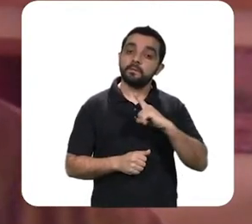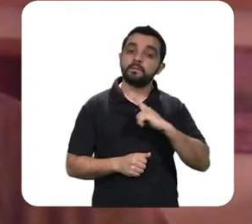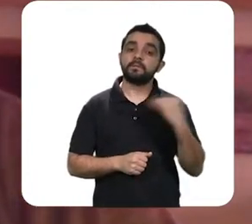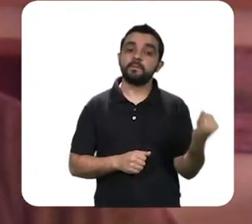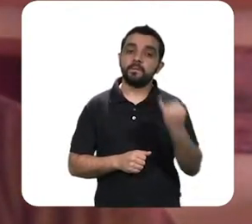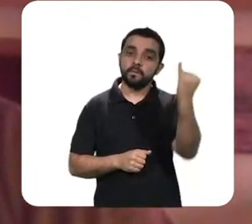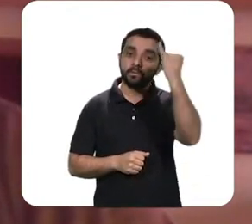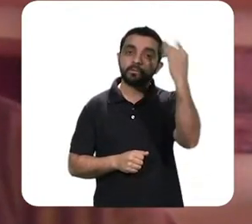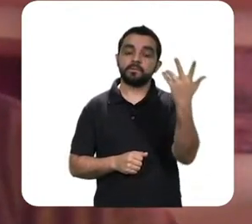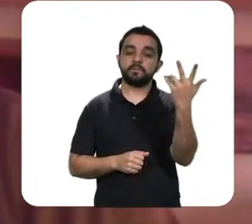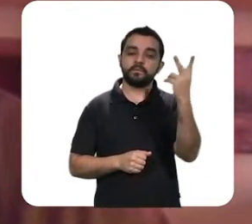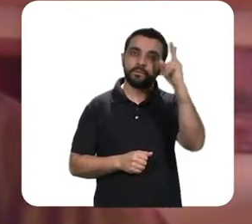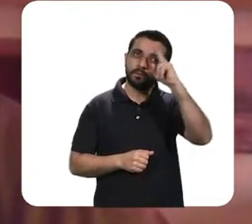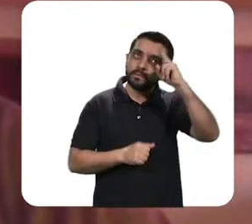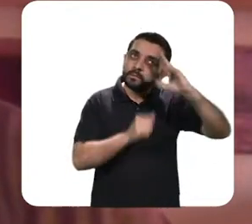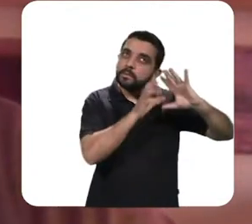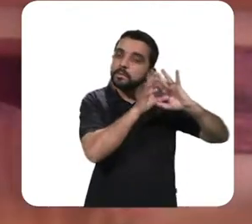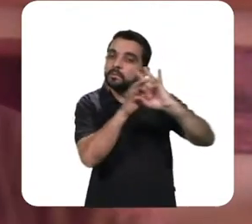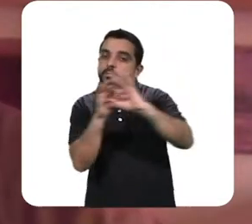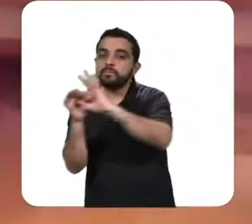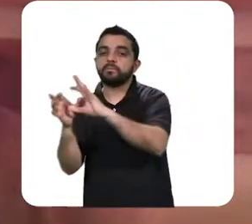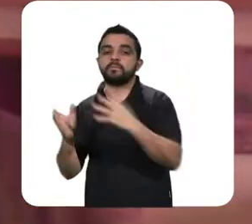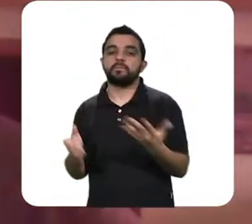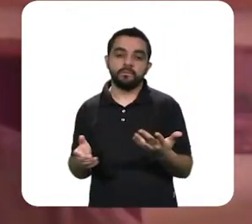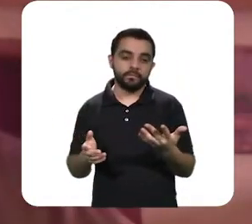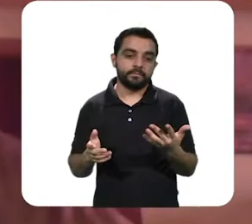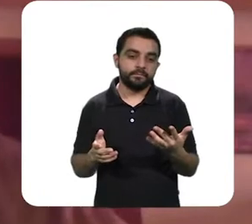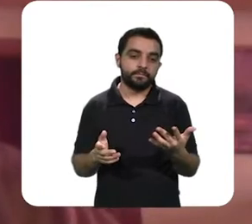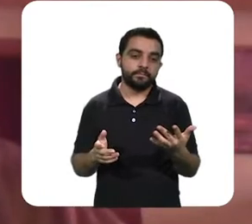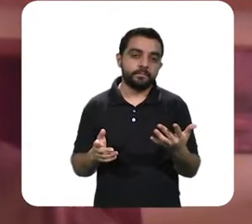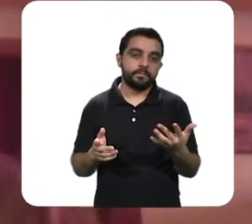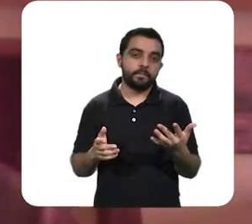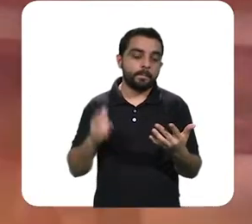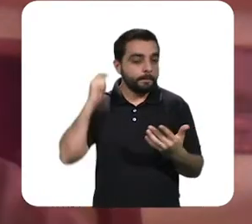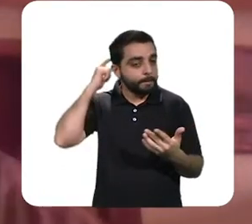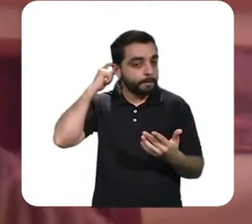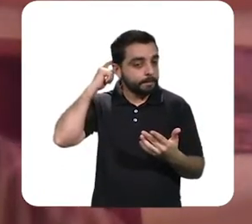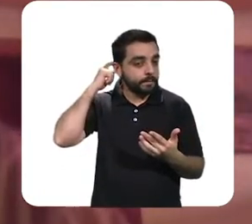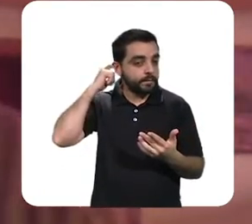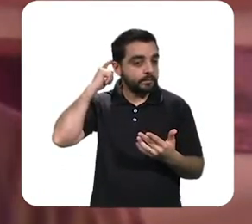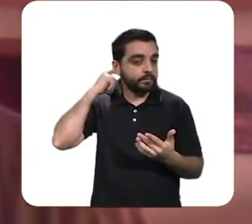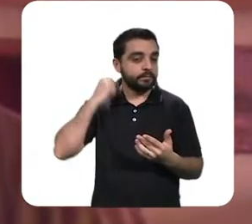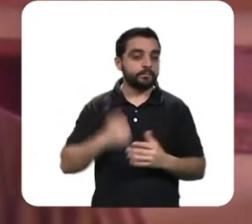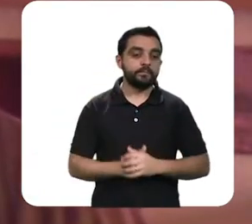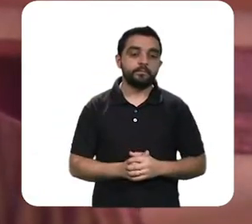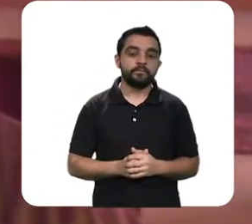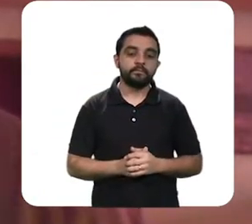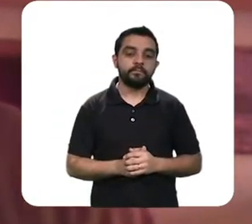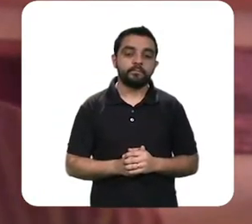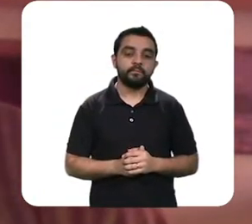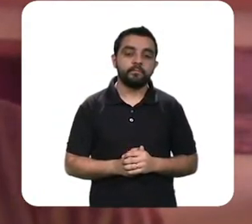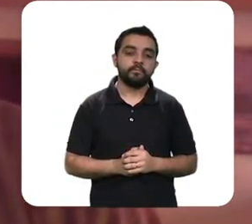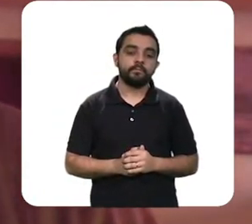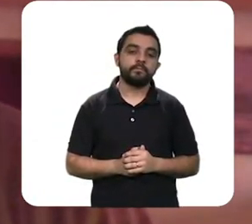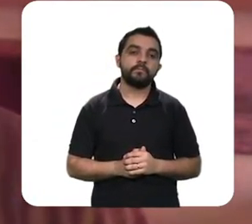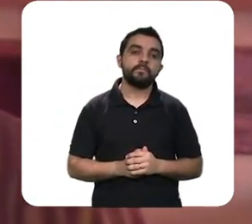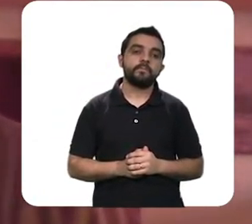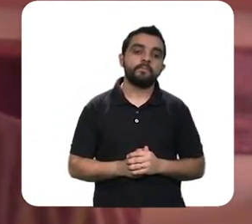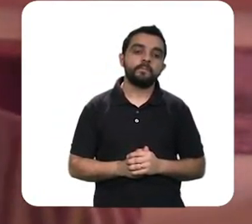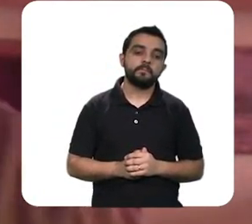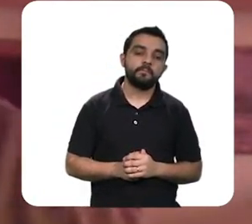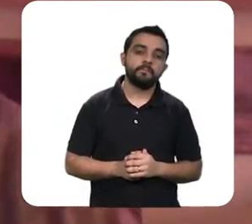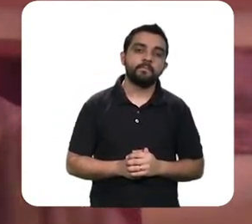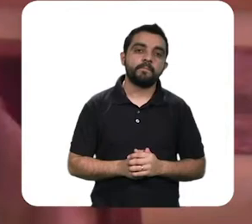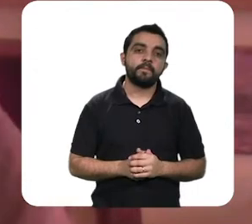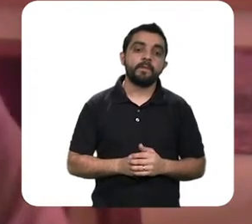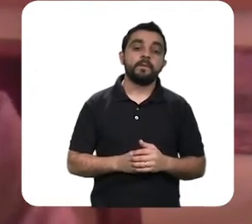a história é irrepetível seria uma falácia uma bobagem pretender repetir hoje o modelo da substituição de importações como se a